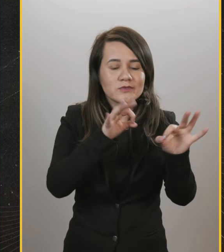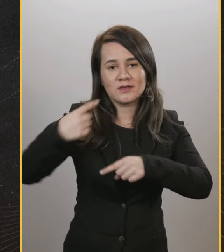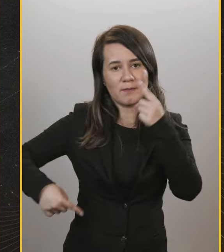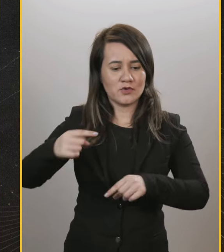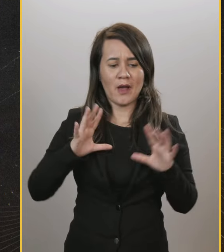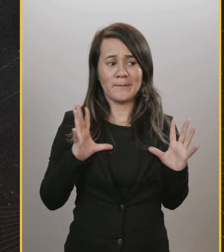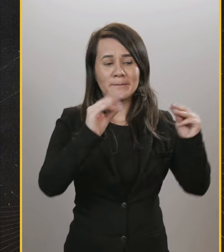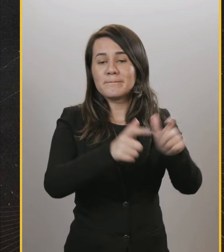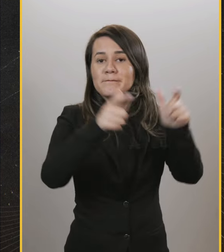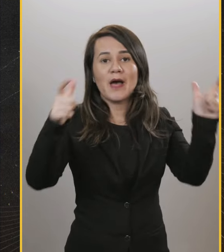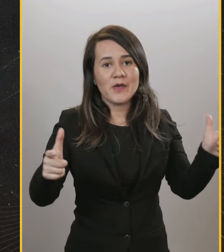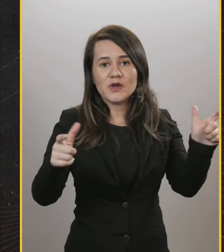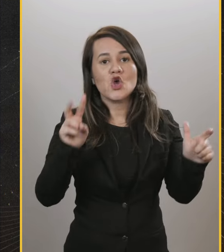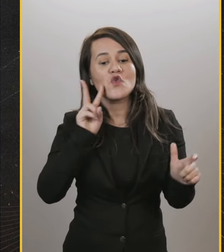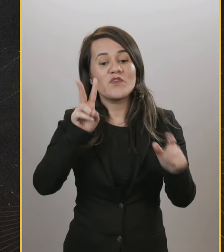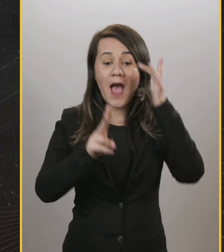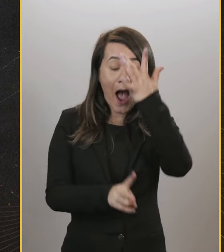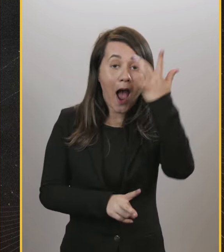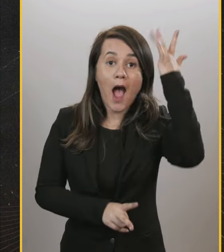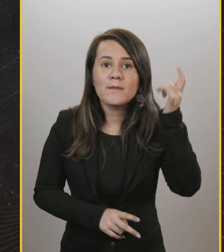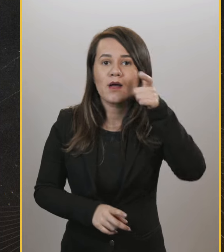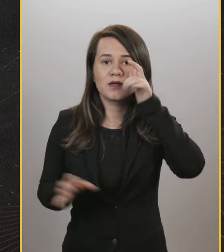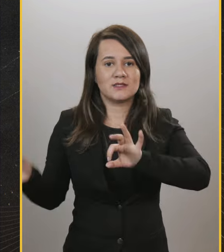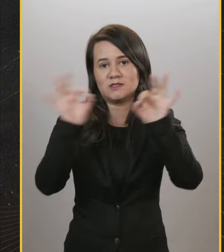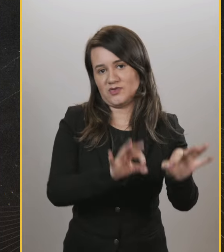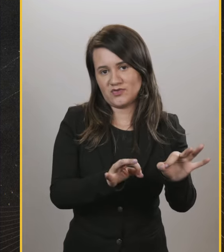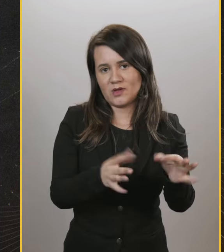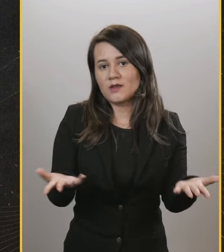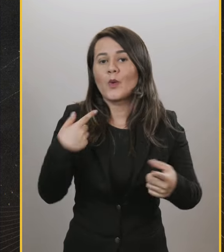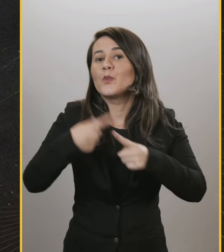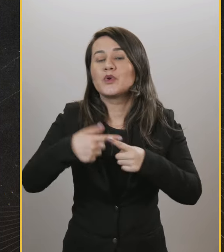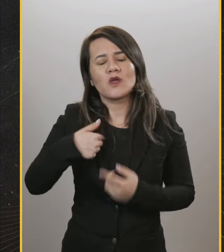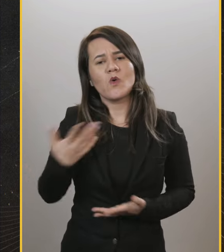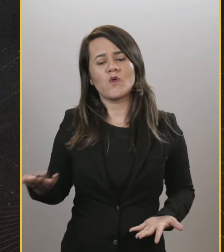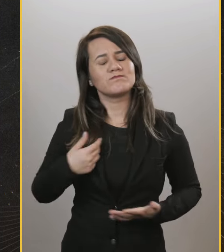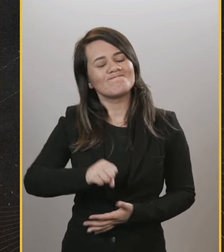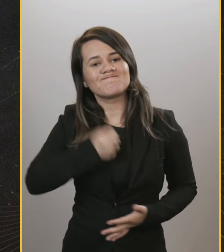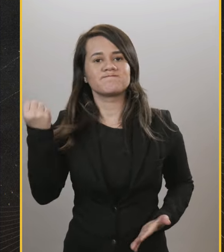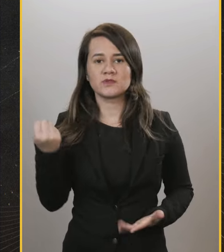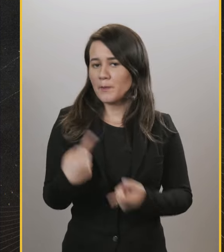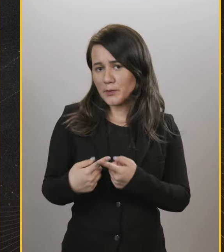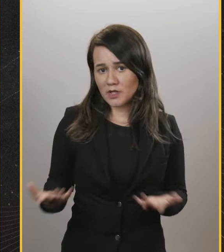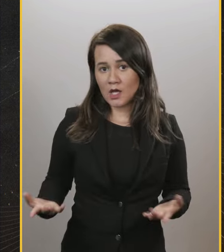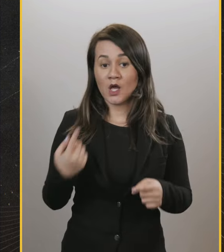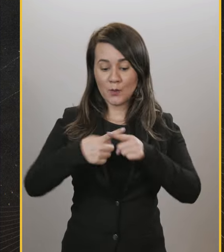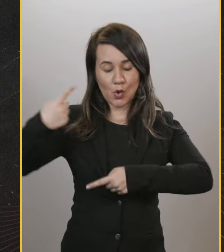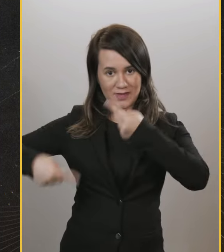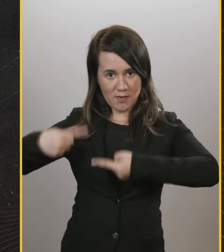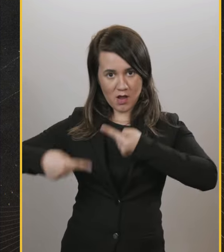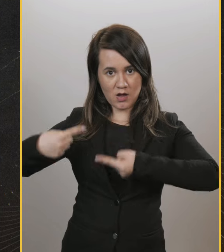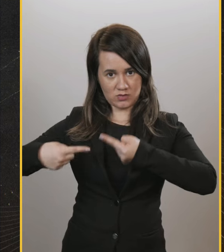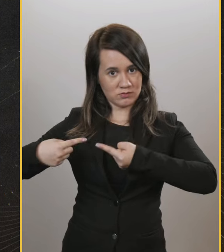assiste o debate. A esmagadora maioria das pessoas vem à repercussão do dia seguinte. Então, por que eu estava ali, pé da vida, falando com você?